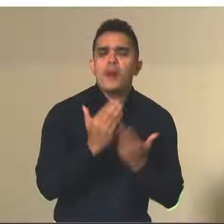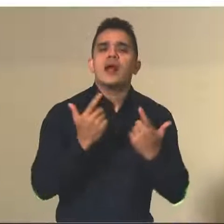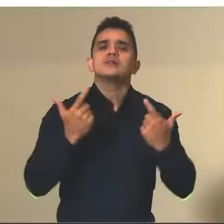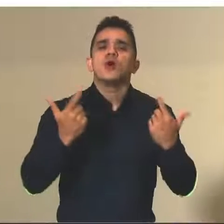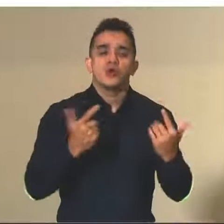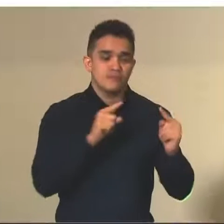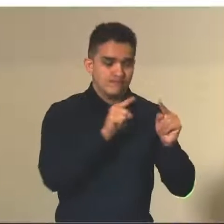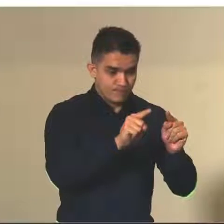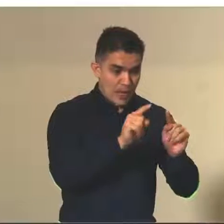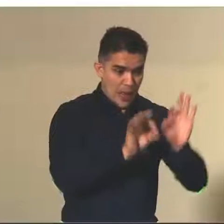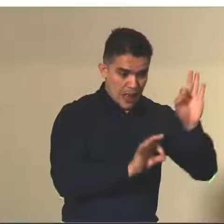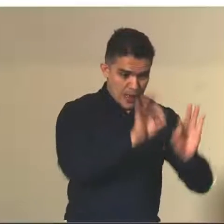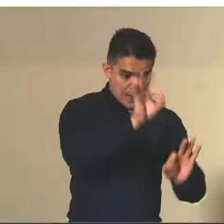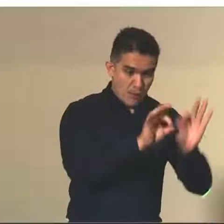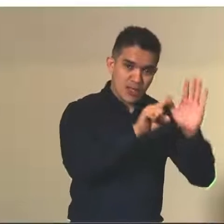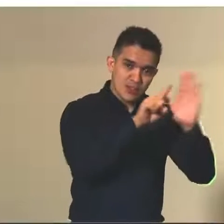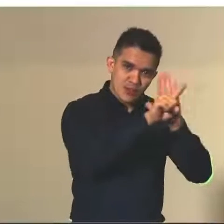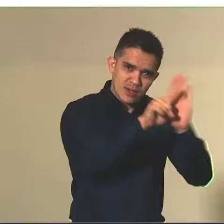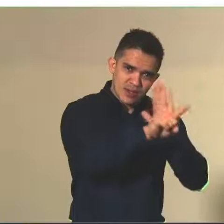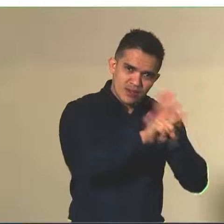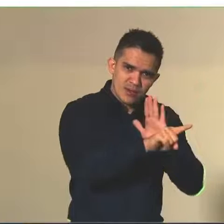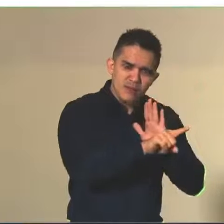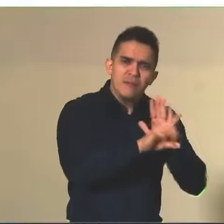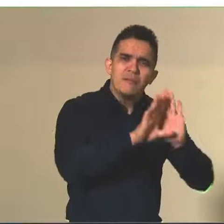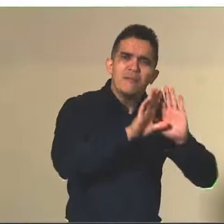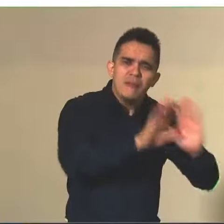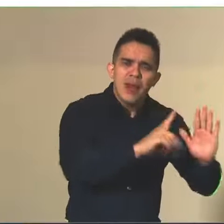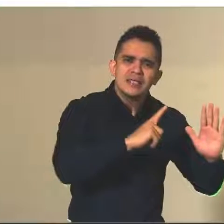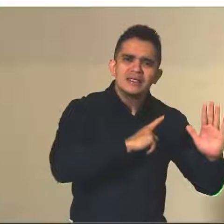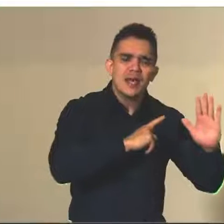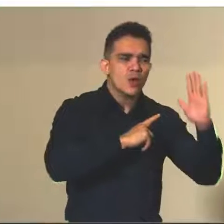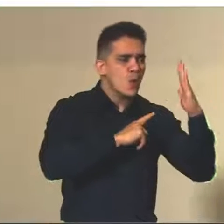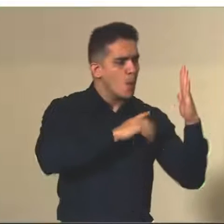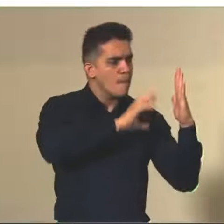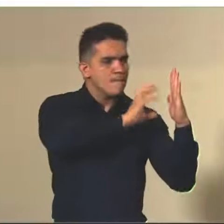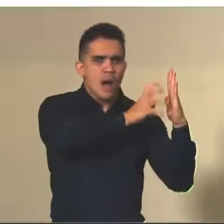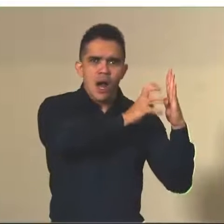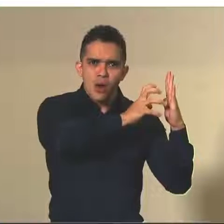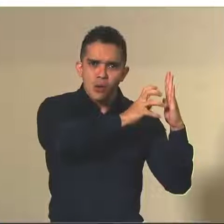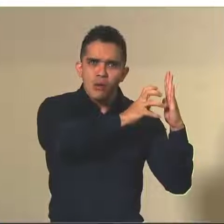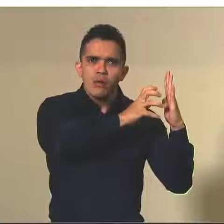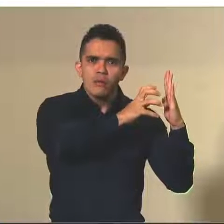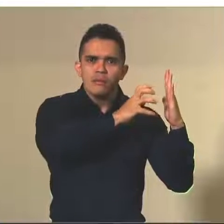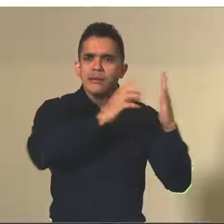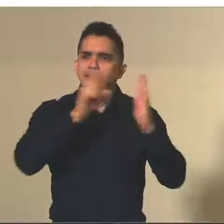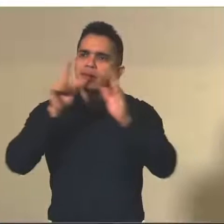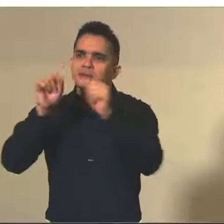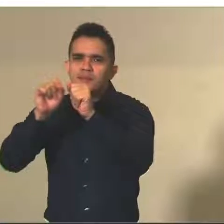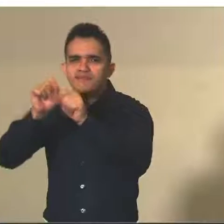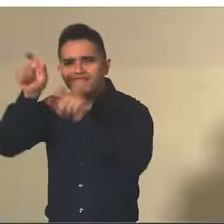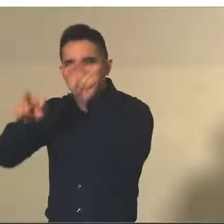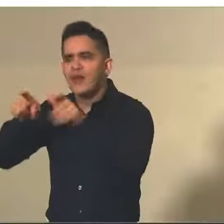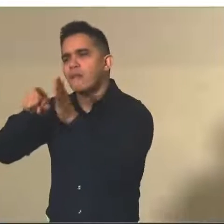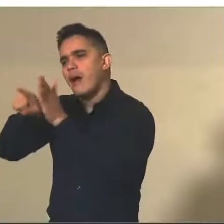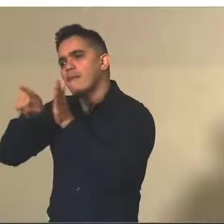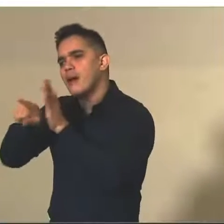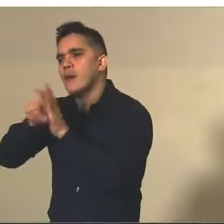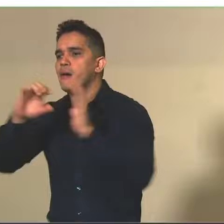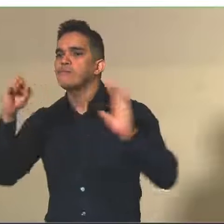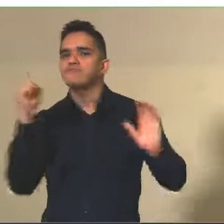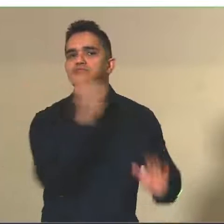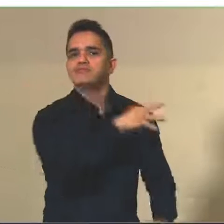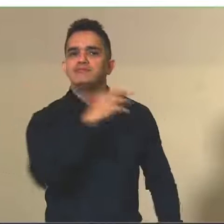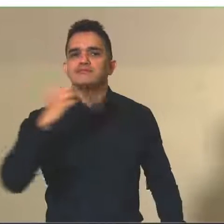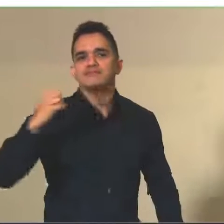o Banco Nacional de Itens é um processo, então, é um processo contínuo, que envolve várias